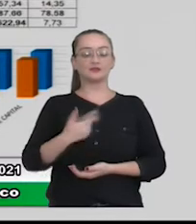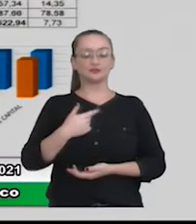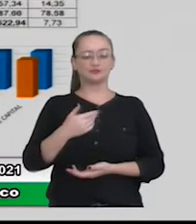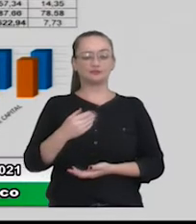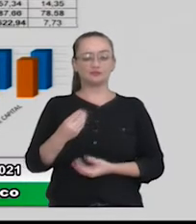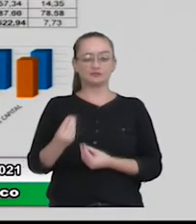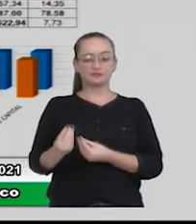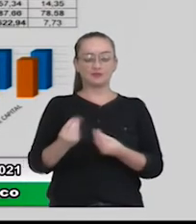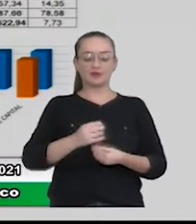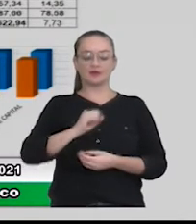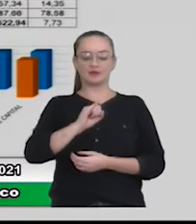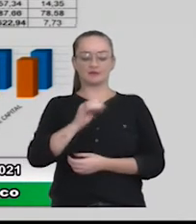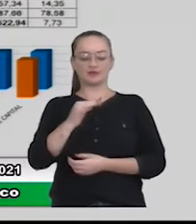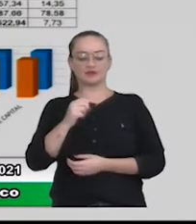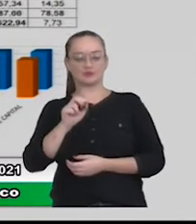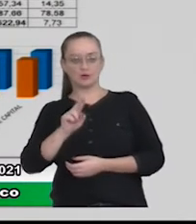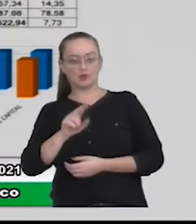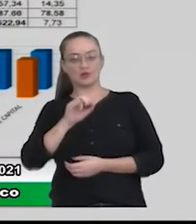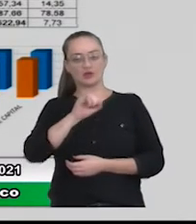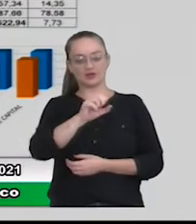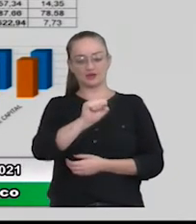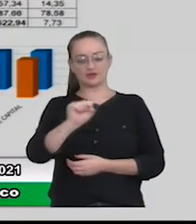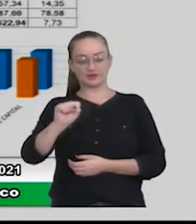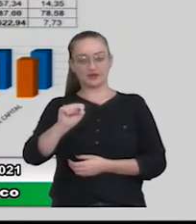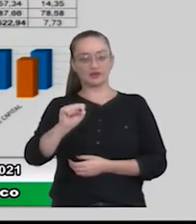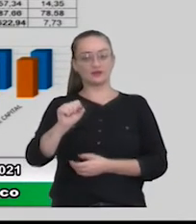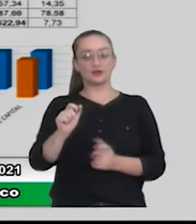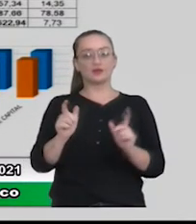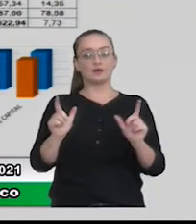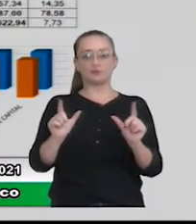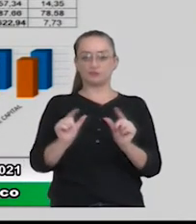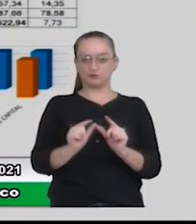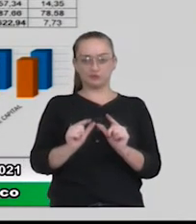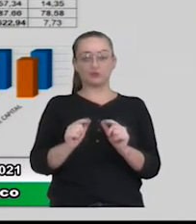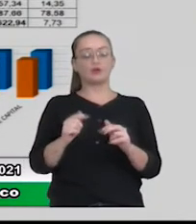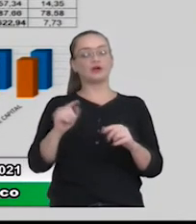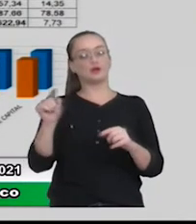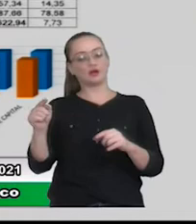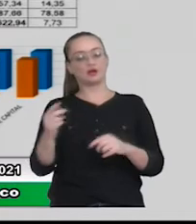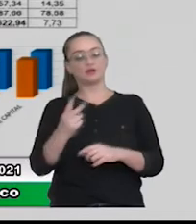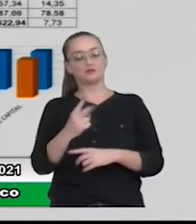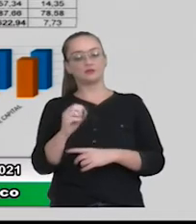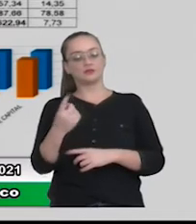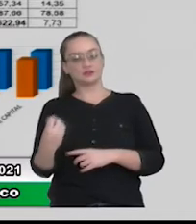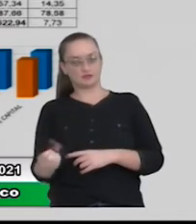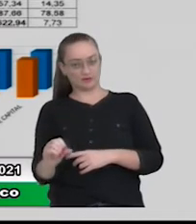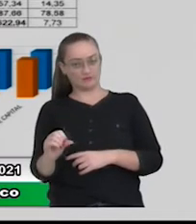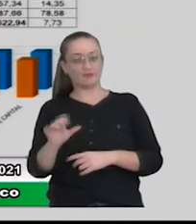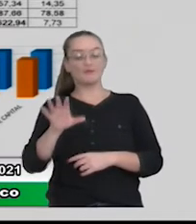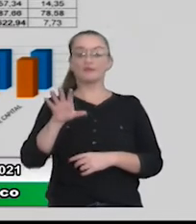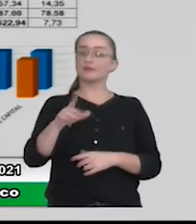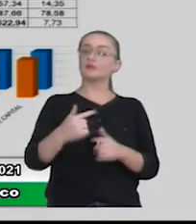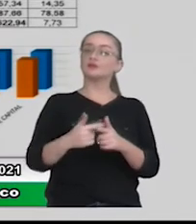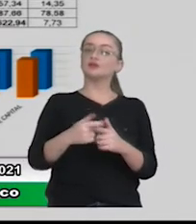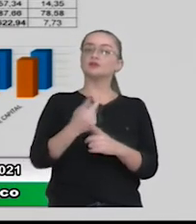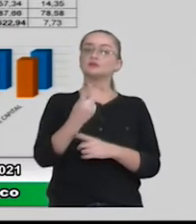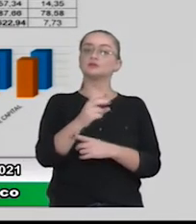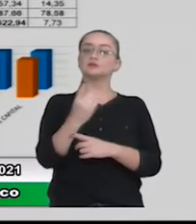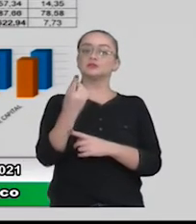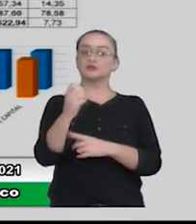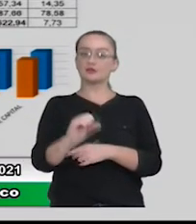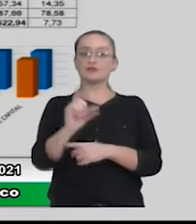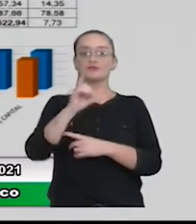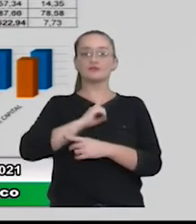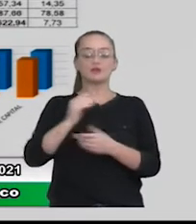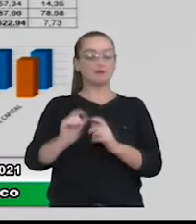o IPTU, o ISS. A gente vê um decréscimo aí no ISS em relação a 2019, mas é porque em 2019 a gente teve uma